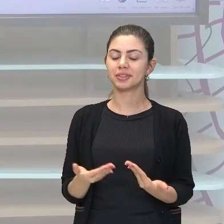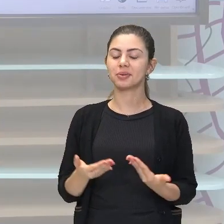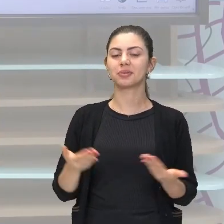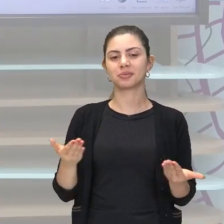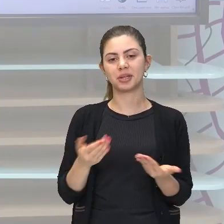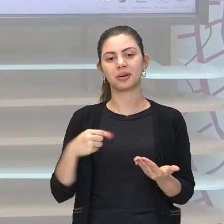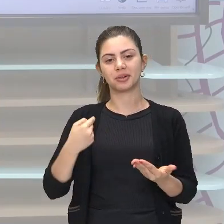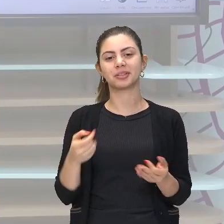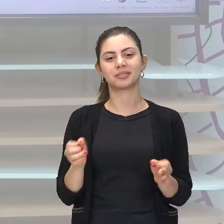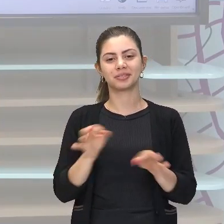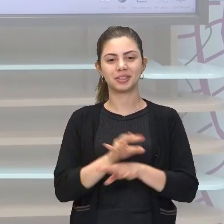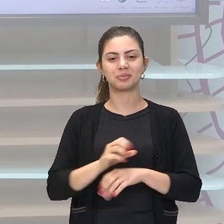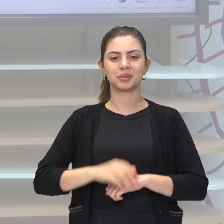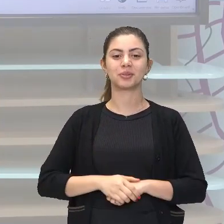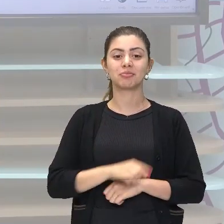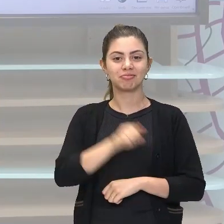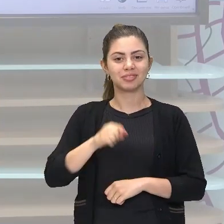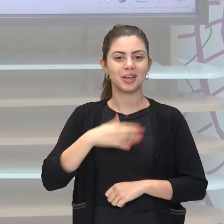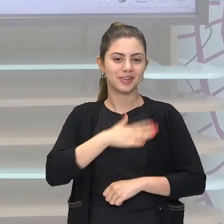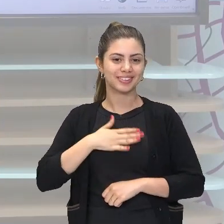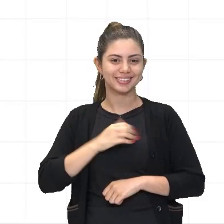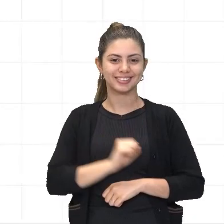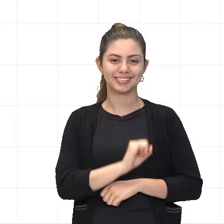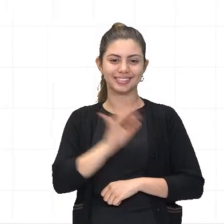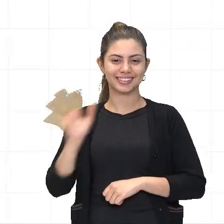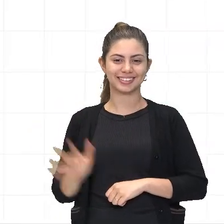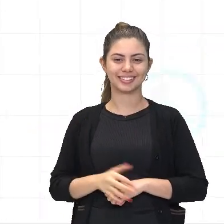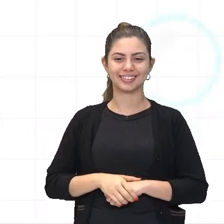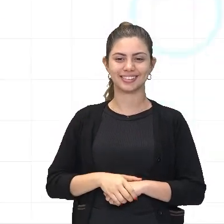chegamos ao final da nossa revisão. Espero que vocês tenham gostado.